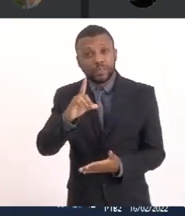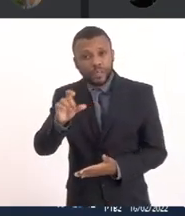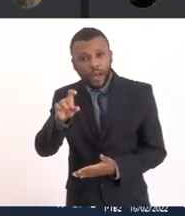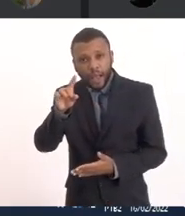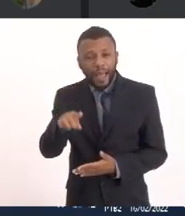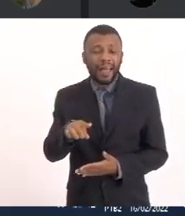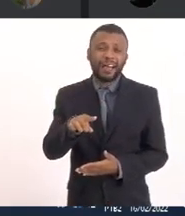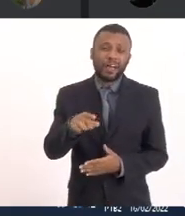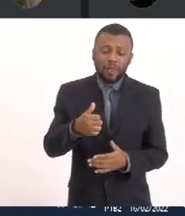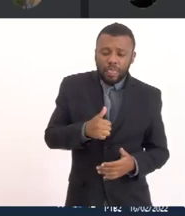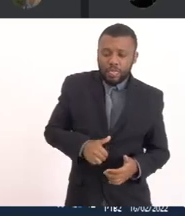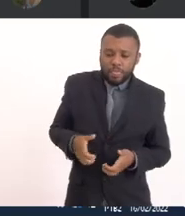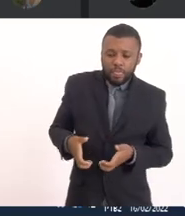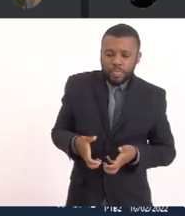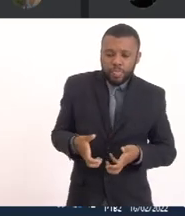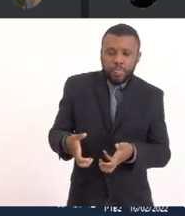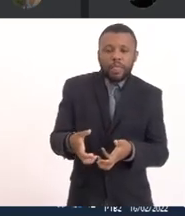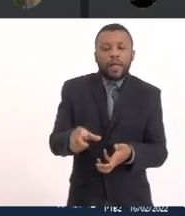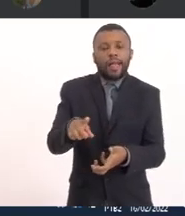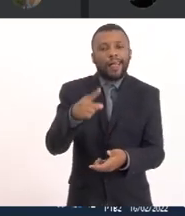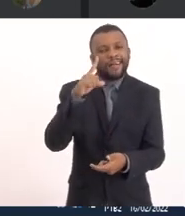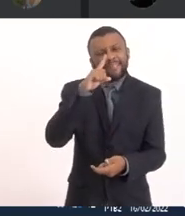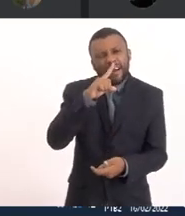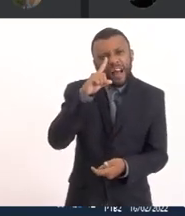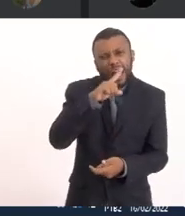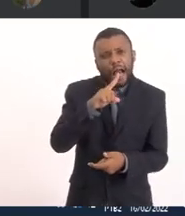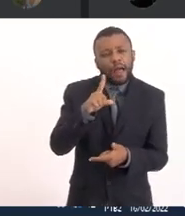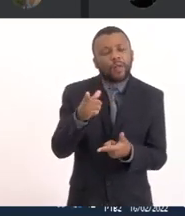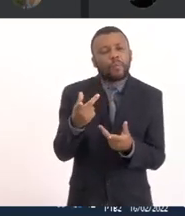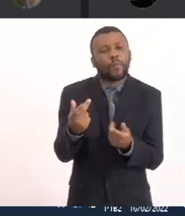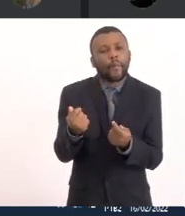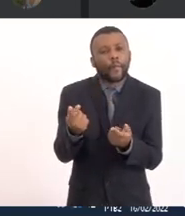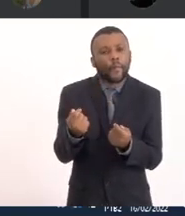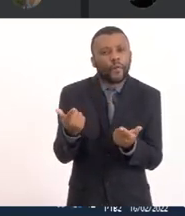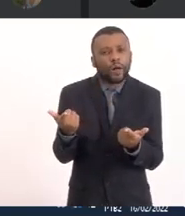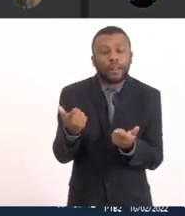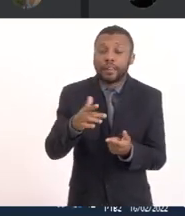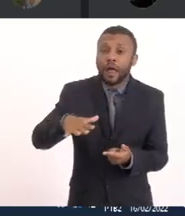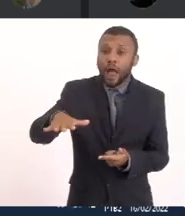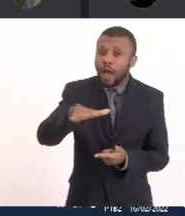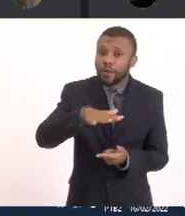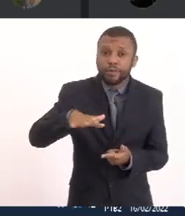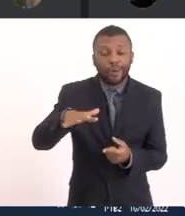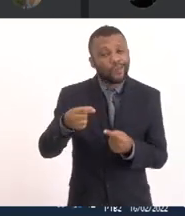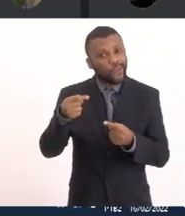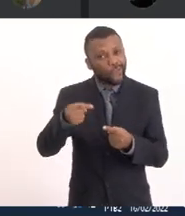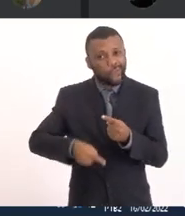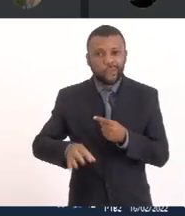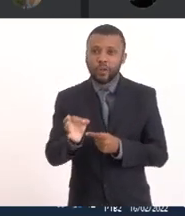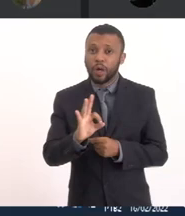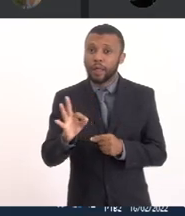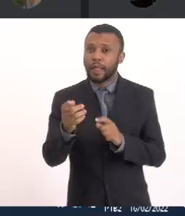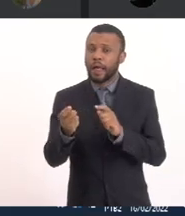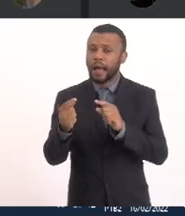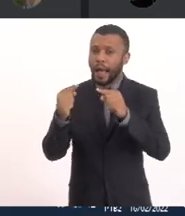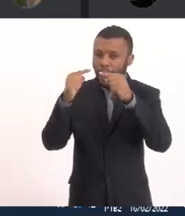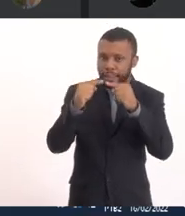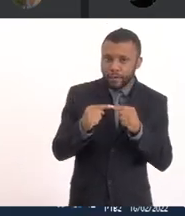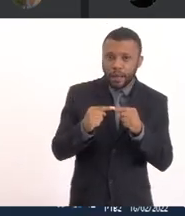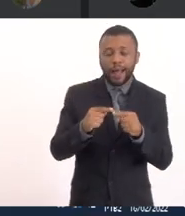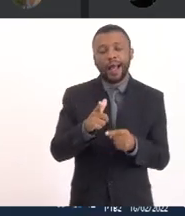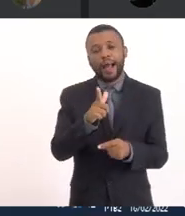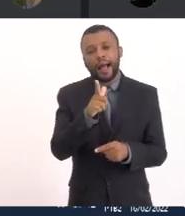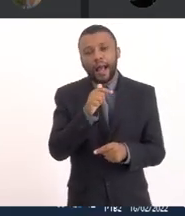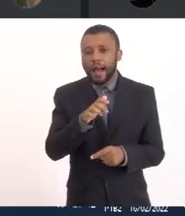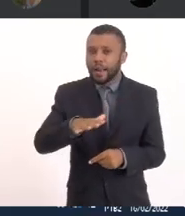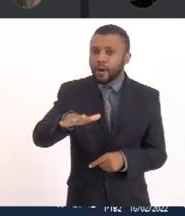deficiente na região Porque esse saneamento De coleto de tempo seco Não funciona adequadamente A lagoa vai continuar poluindo E a gente vai